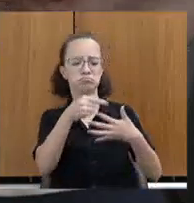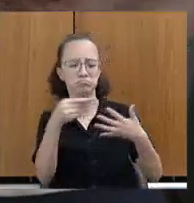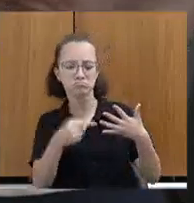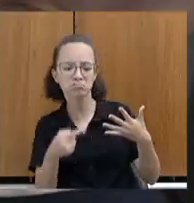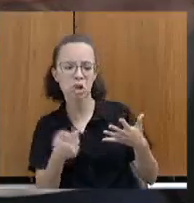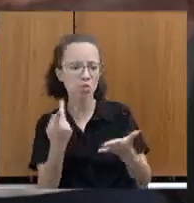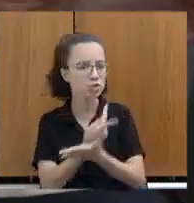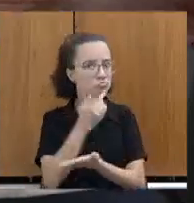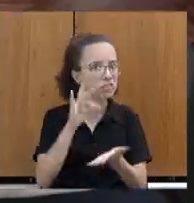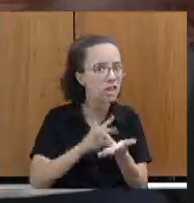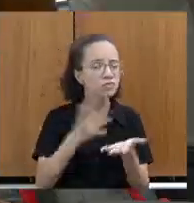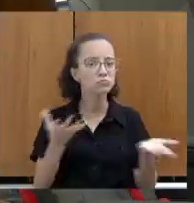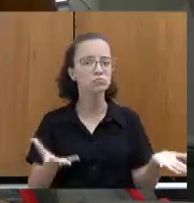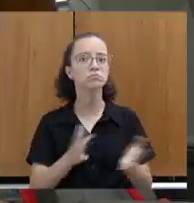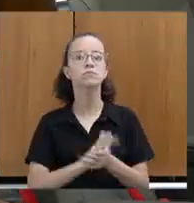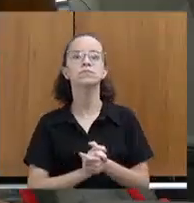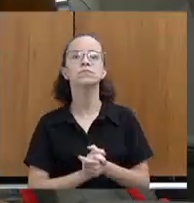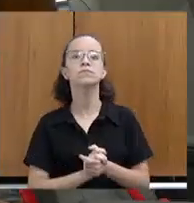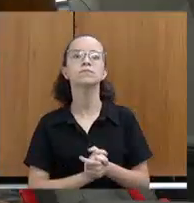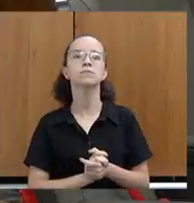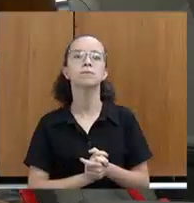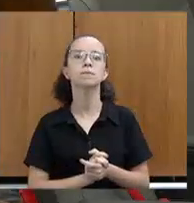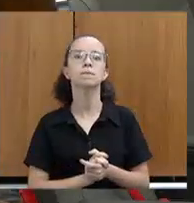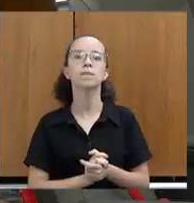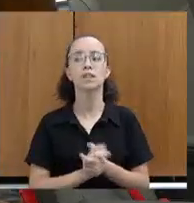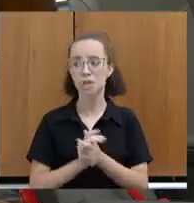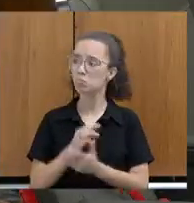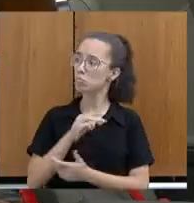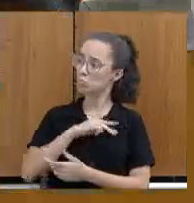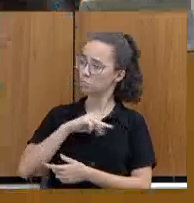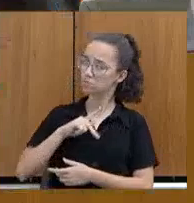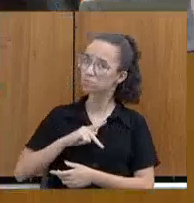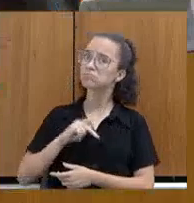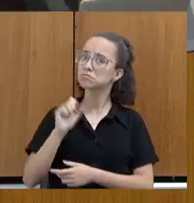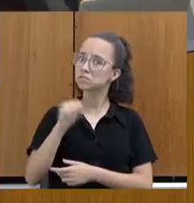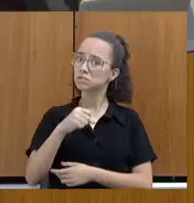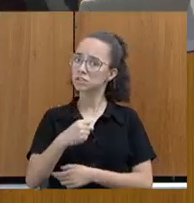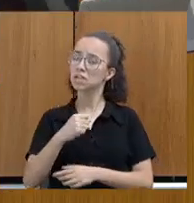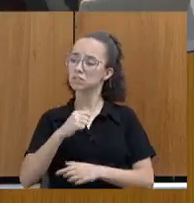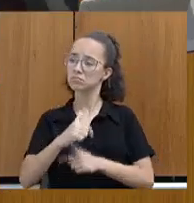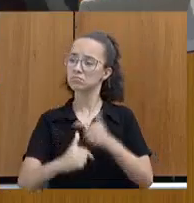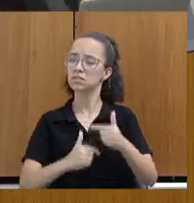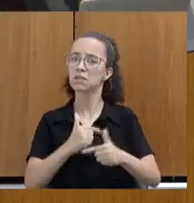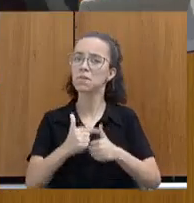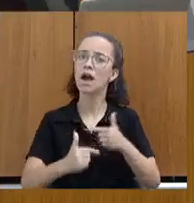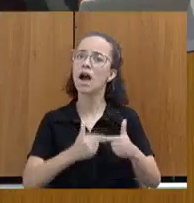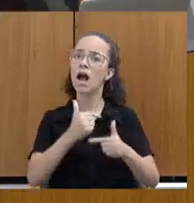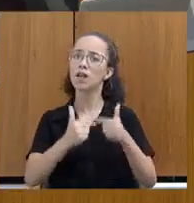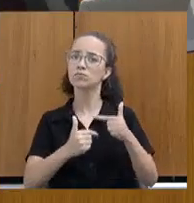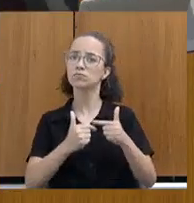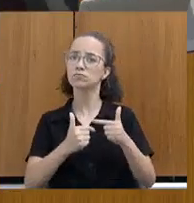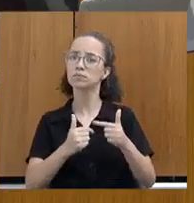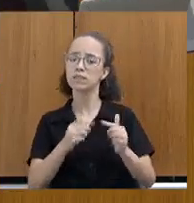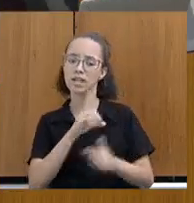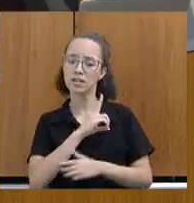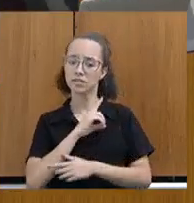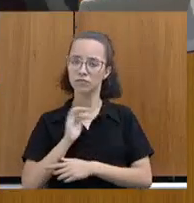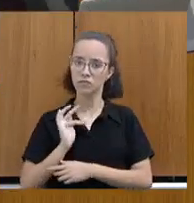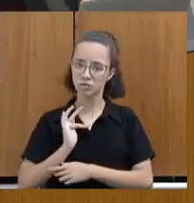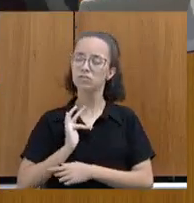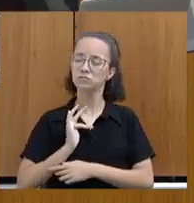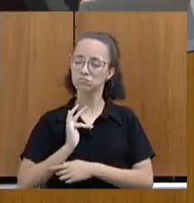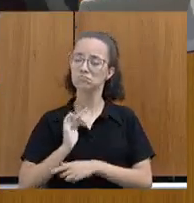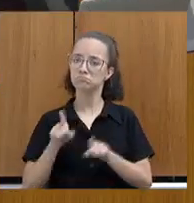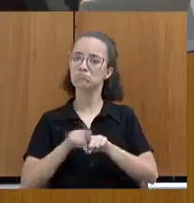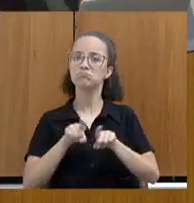lá. Eu vou eu vou olhar as meninas. Eles estão no grupo de trabalho que elaboraram o plano do Ministério Público e a Defensoria. A